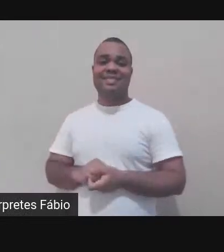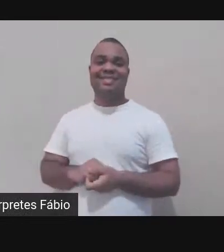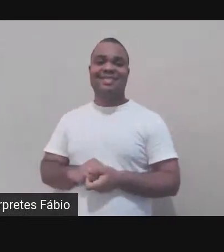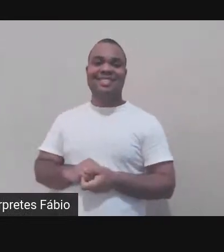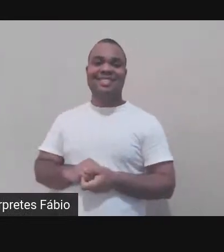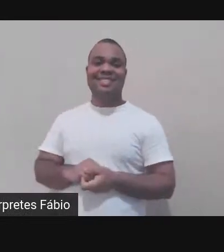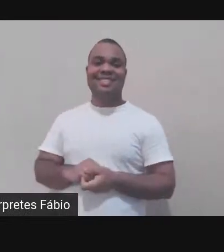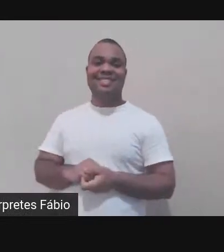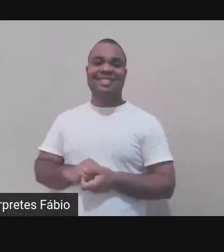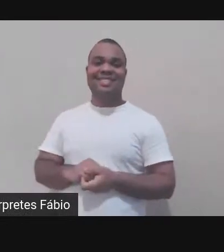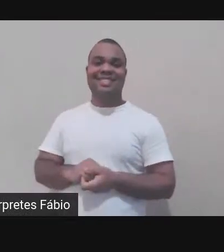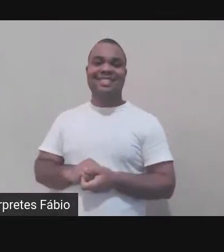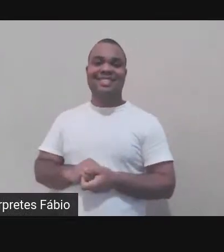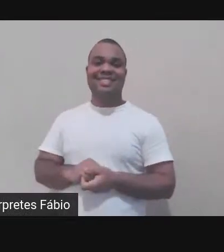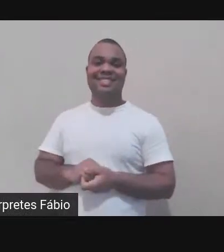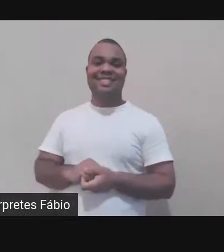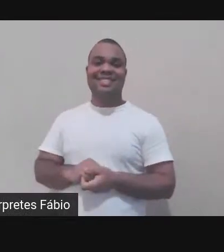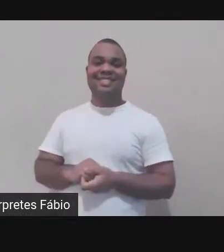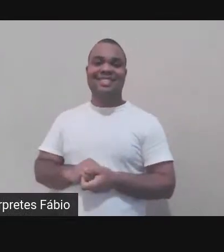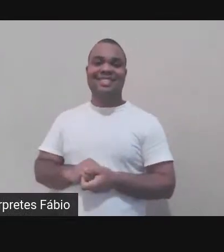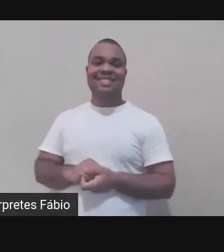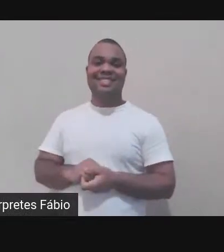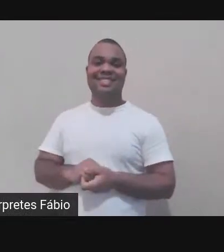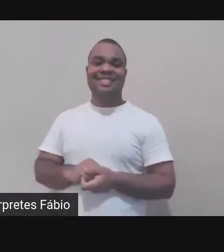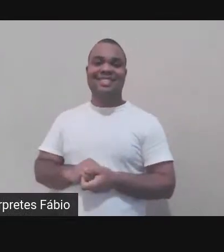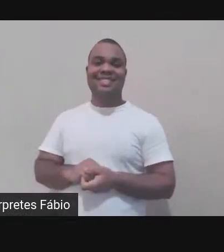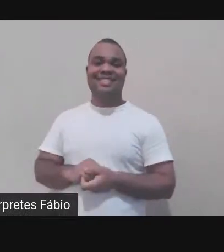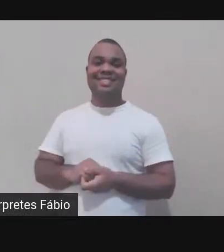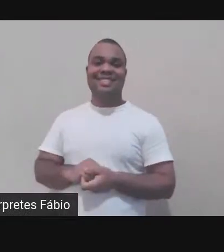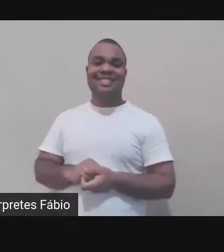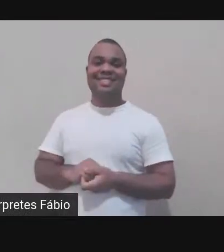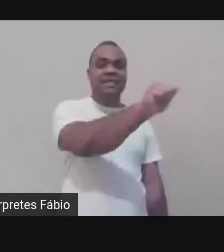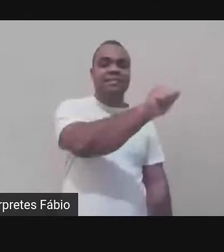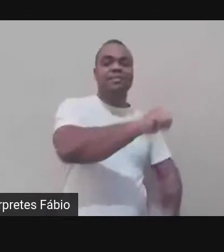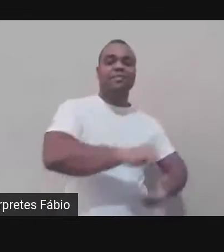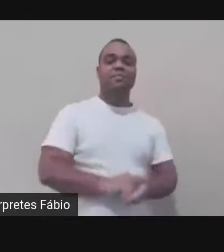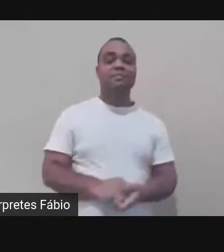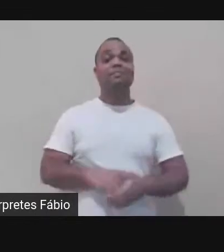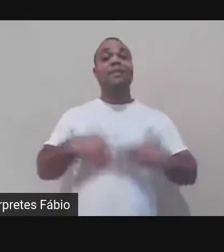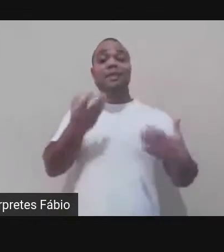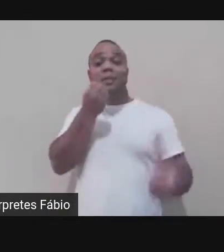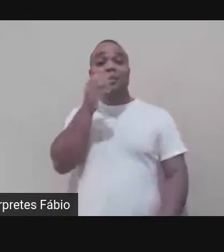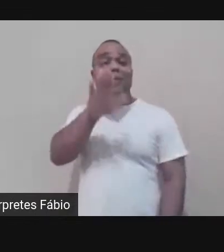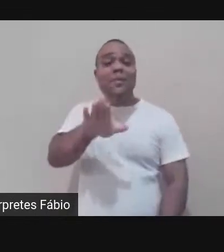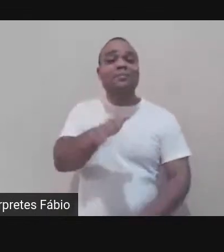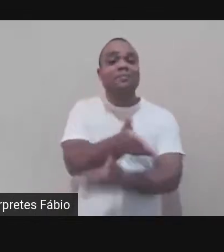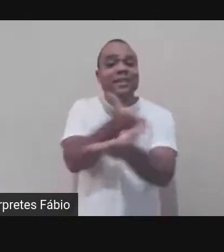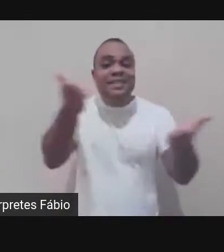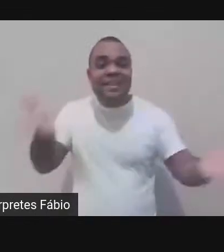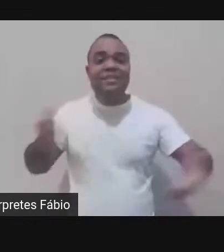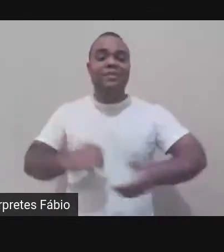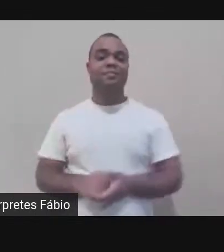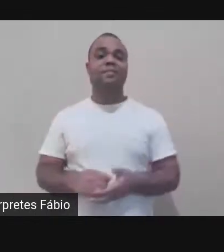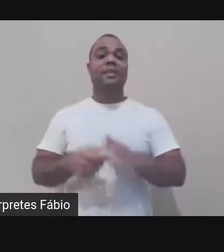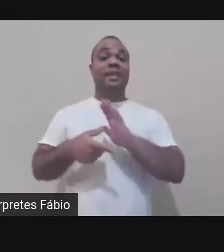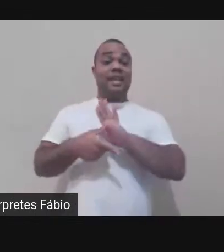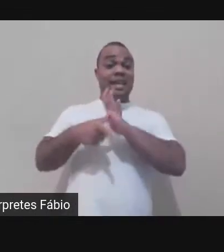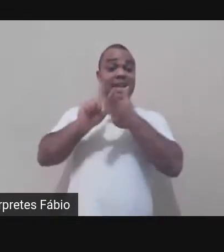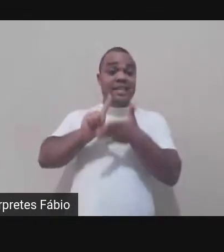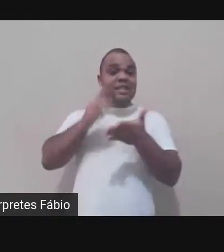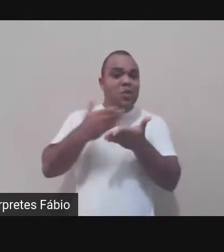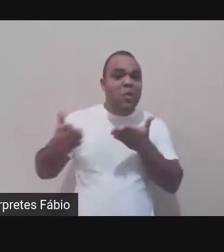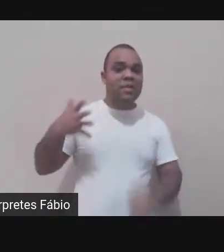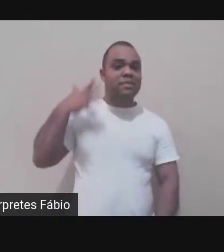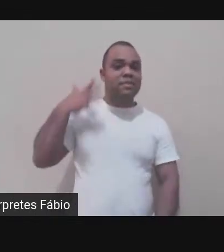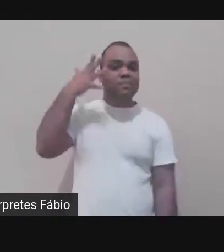Então, vamos lá. Então, obrigada. Boa tarde a todos, a todas. E antes de dar início à nossa apresentação, eu